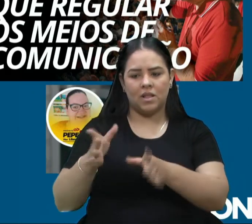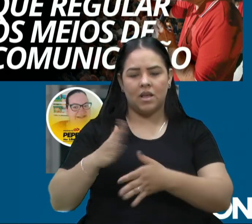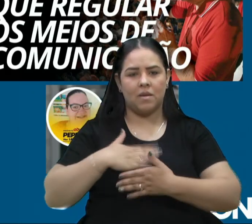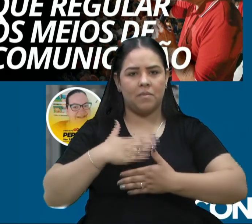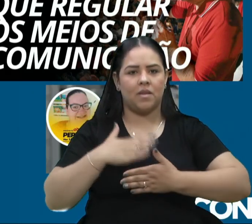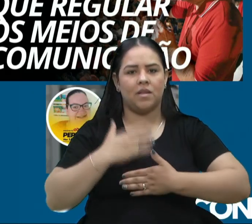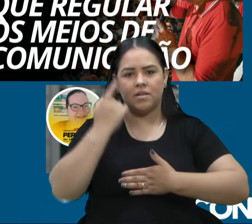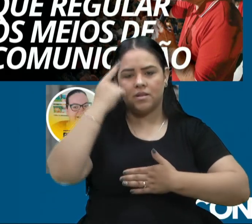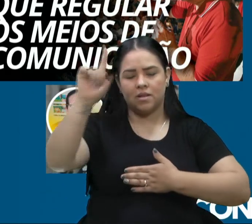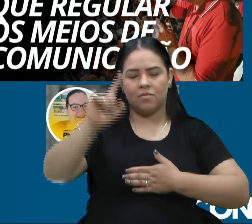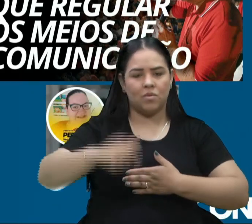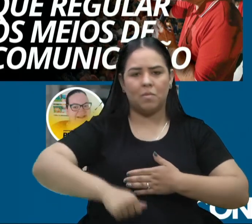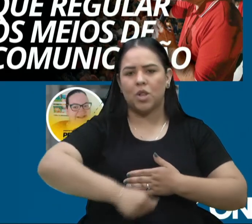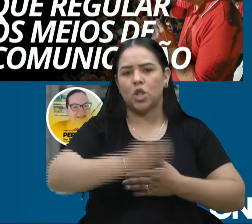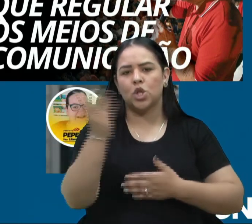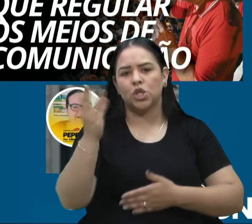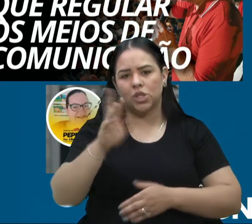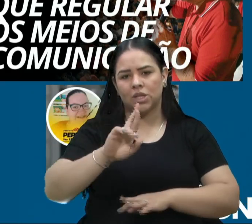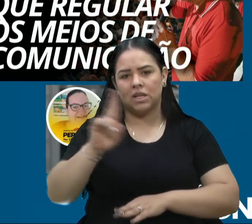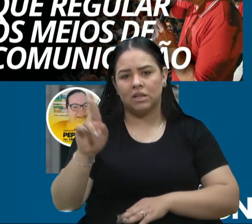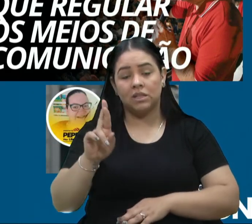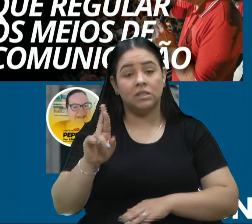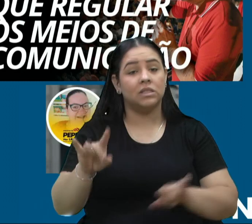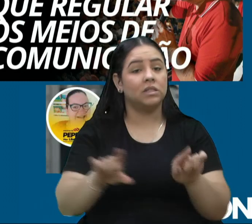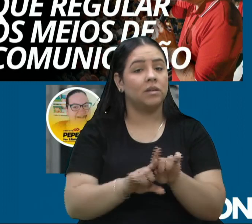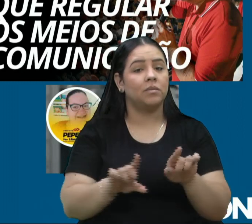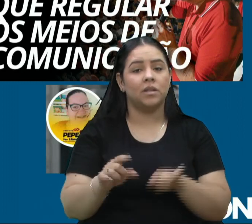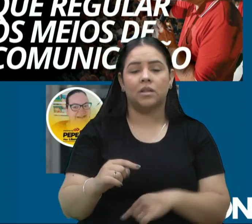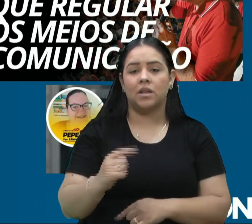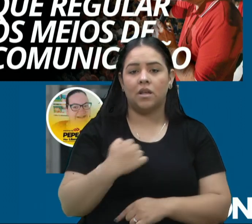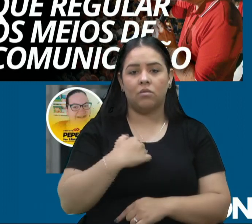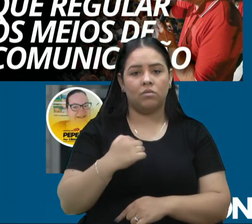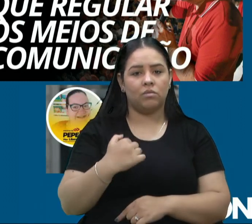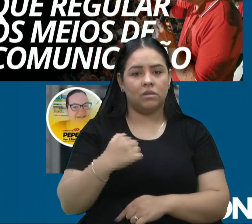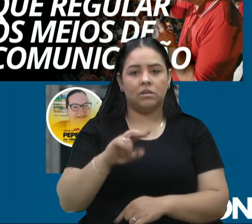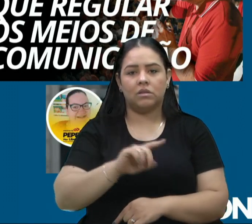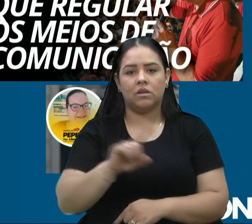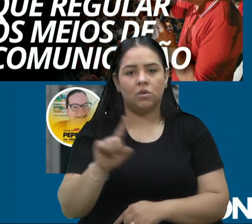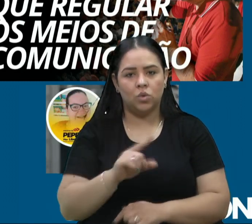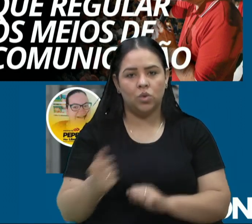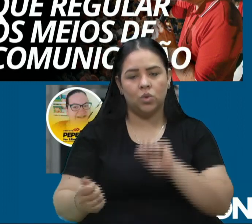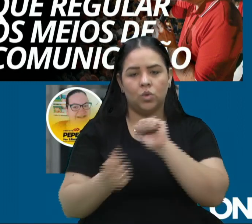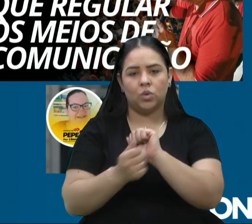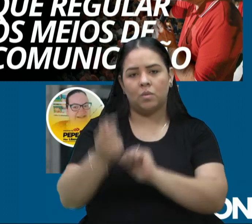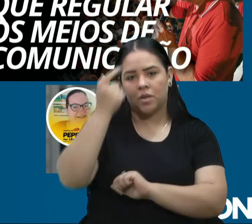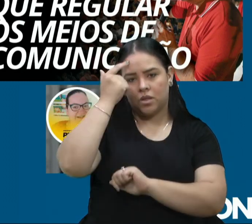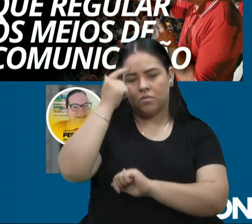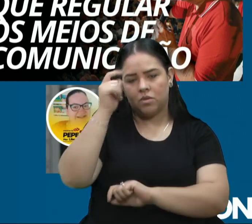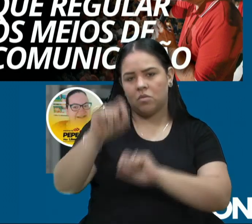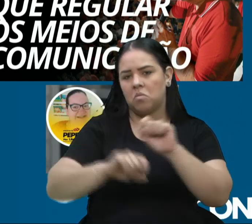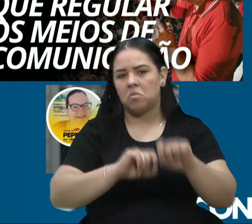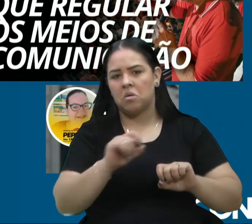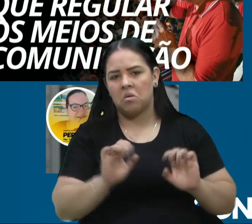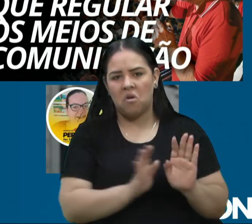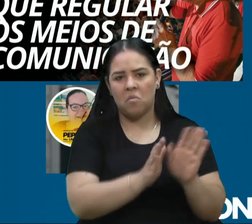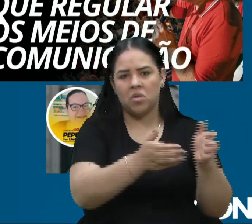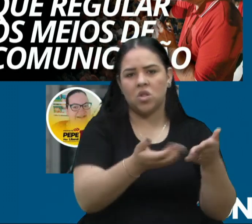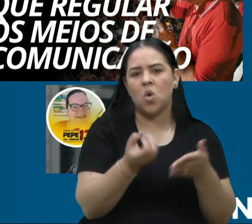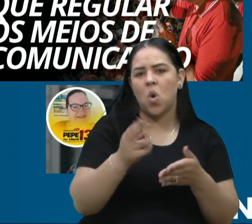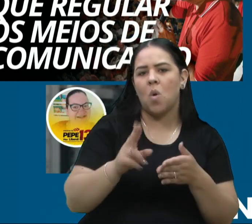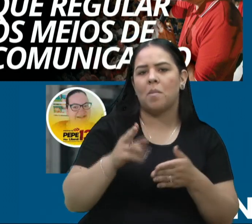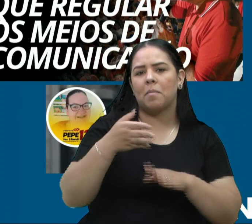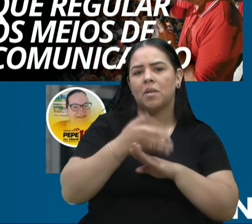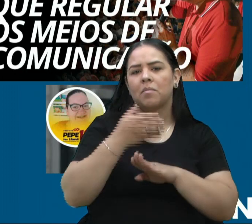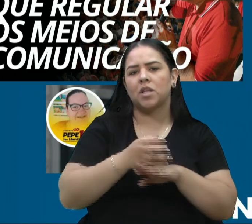nem por milhares de reais, e muito menos me alinharei a esses pensamentos por alguma comissão aqui na casa ou algum cargo na mesa de diretor.